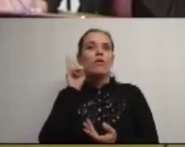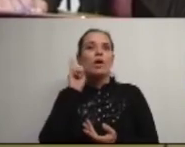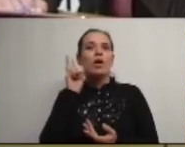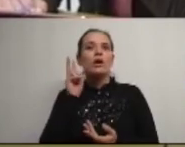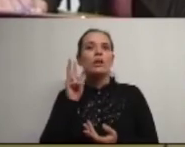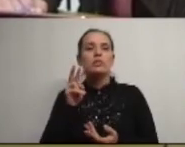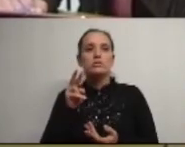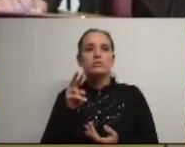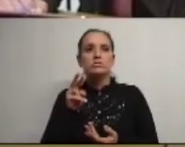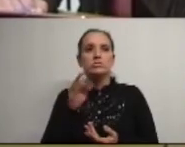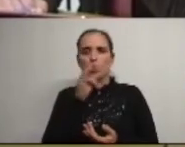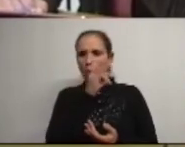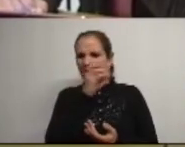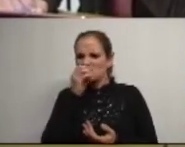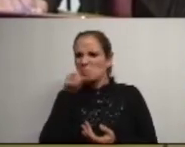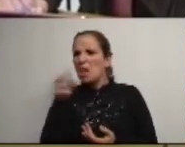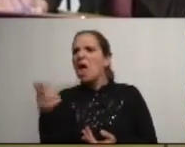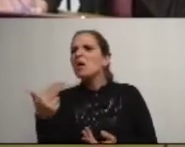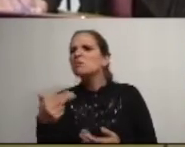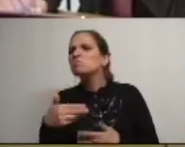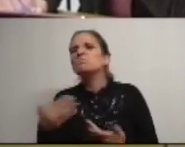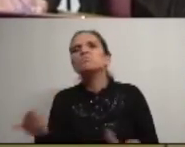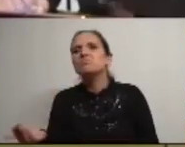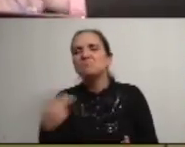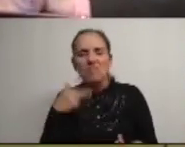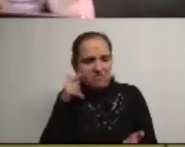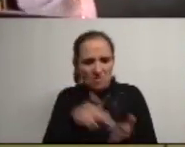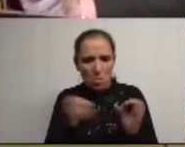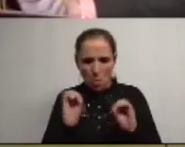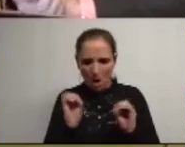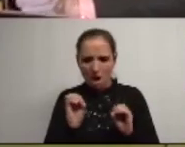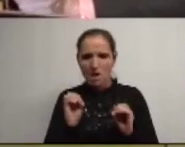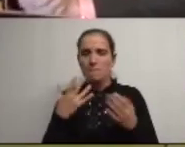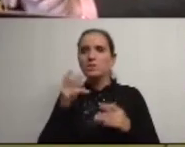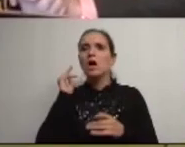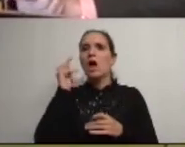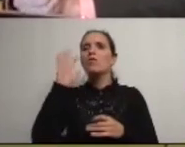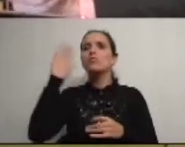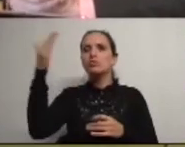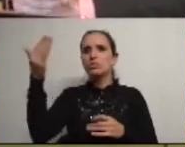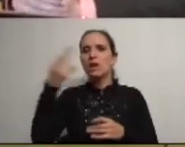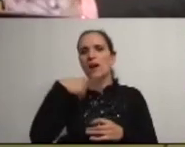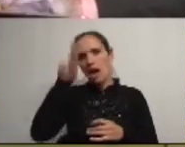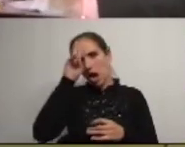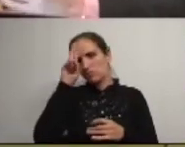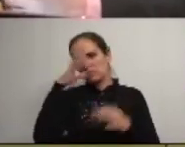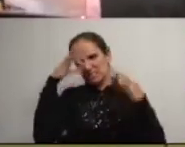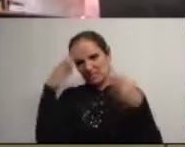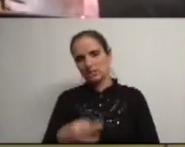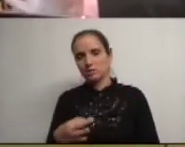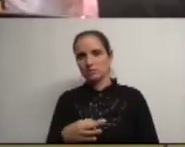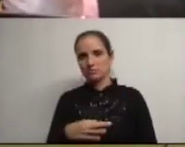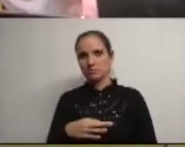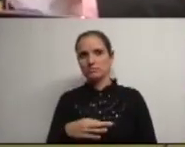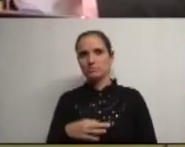range se tem um valor de 400 e tal mil euros sinceramente não fui ver mas em anos futuros é engano de certeza é